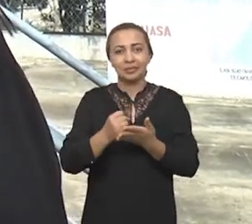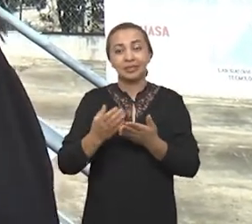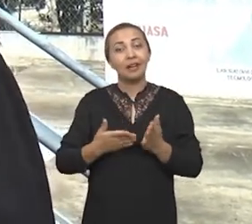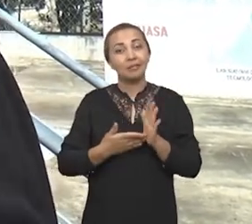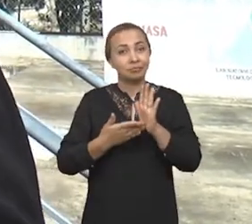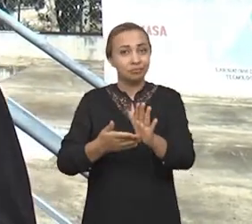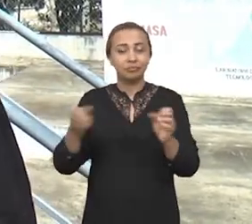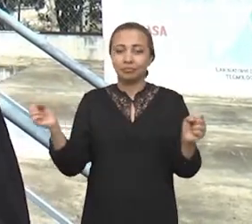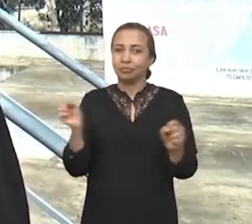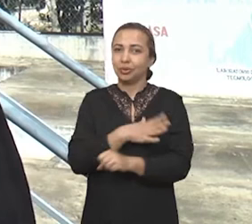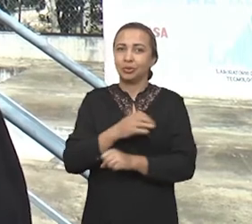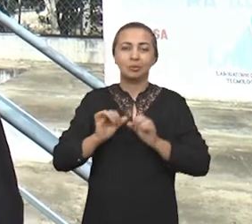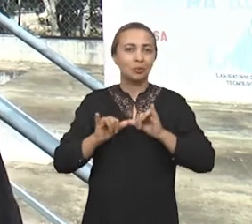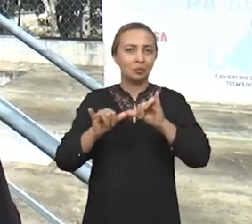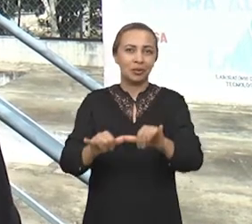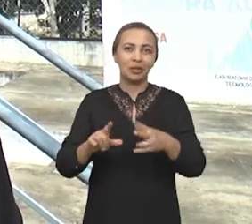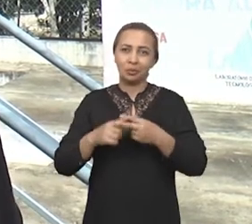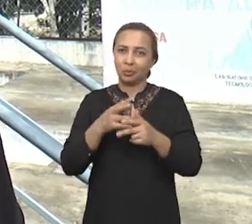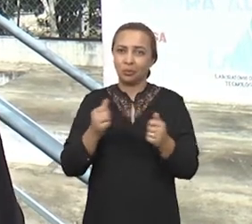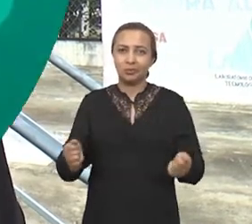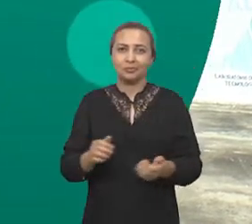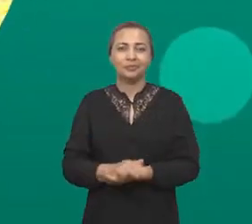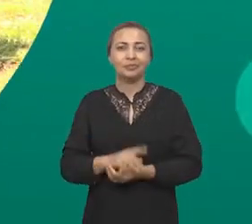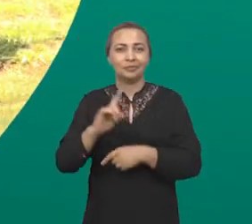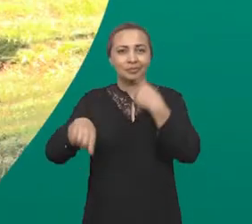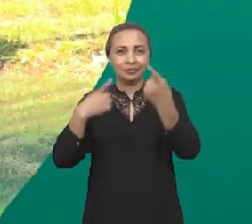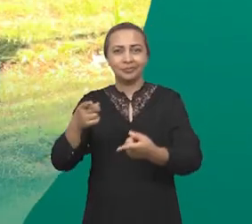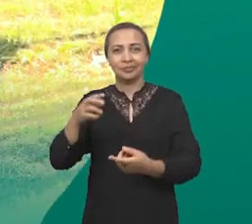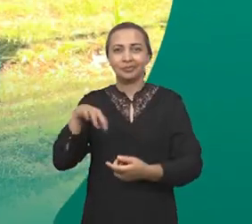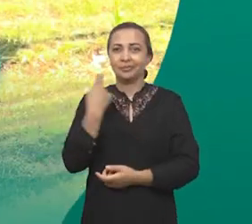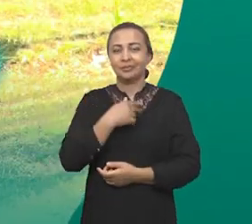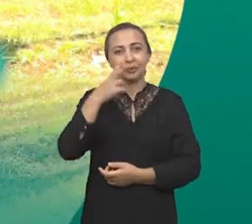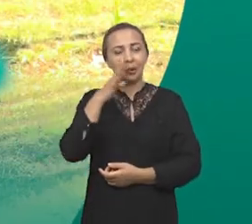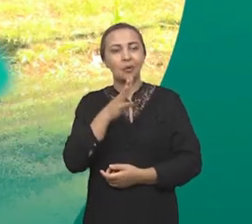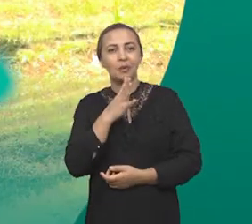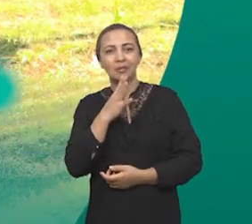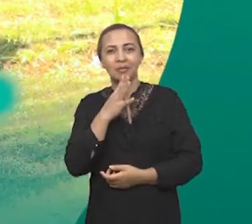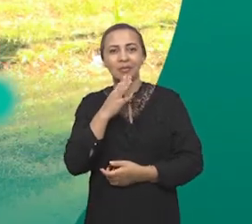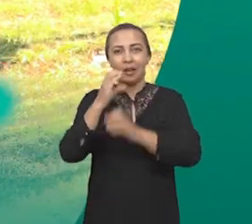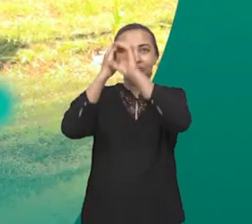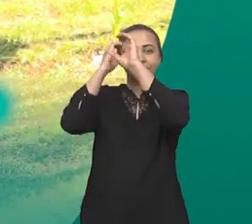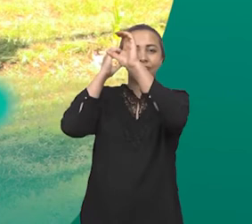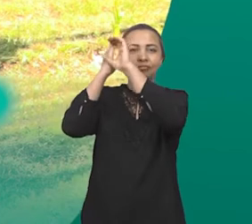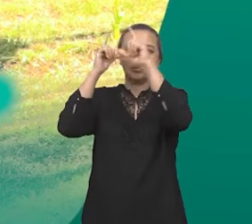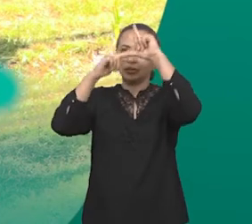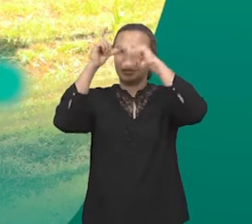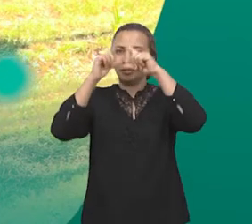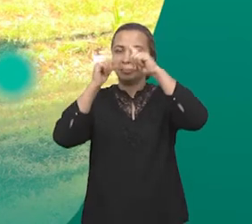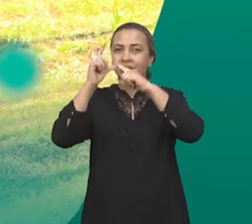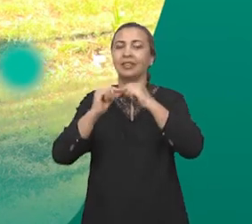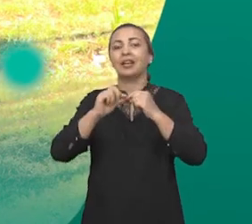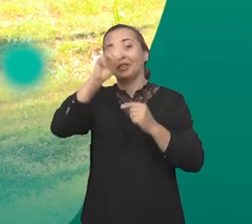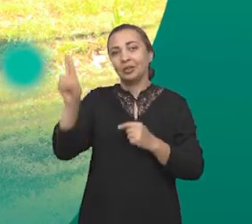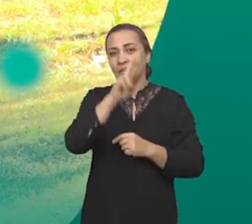está aí pronta para o mercado esse produto. E daqui a pouco vamos conhecer o Observatório Astronômico da Universidade